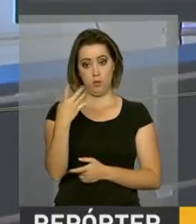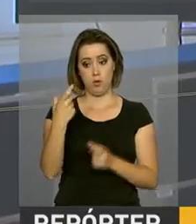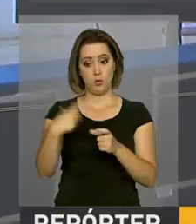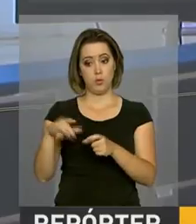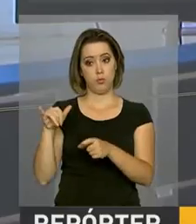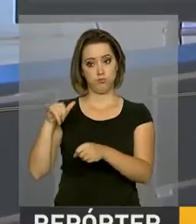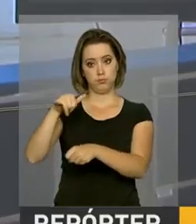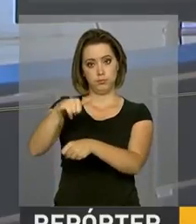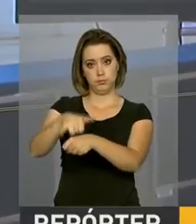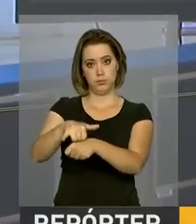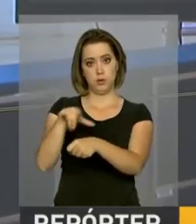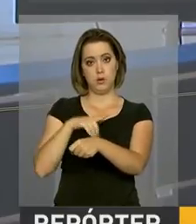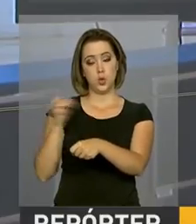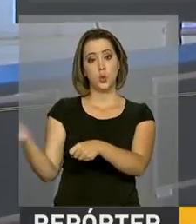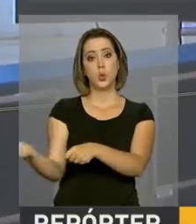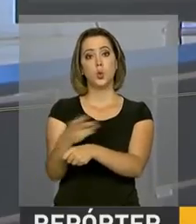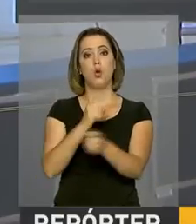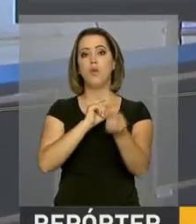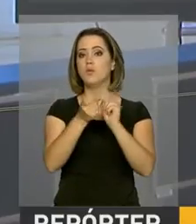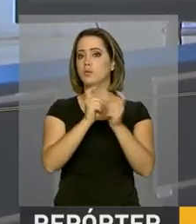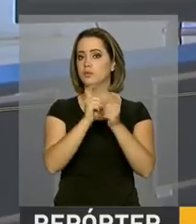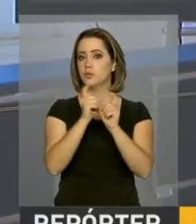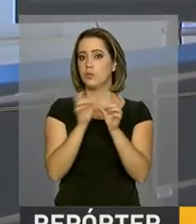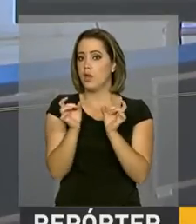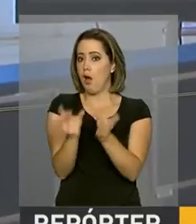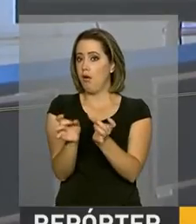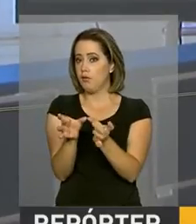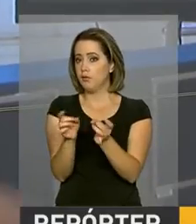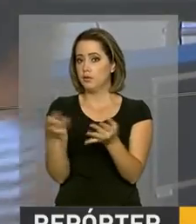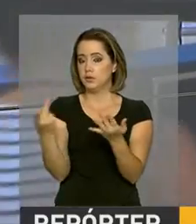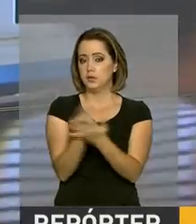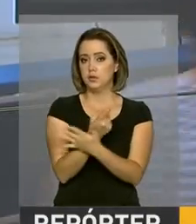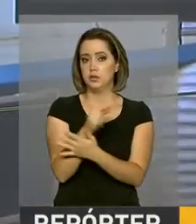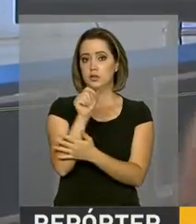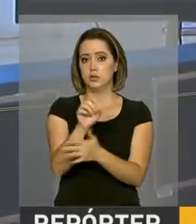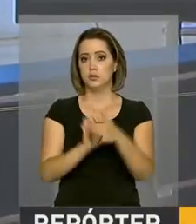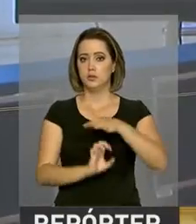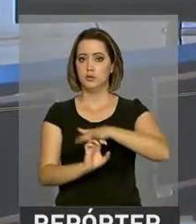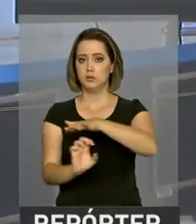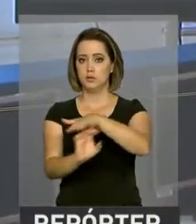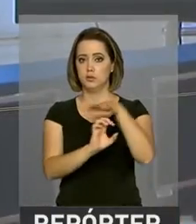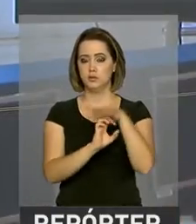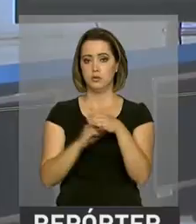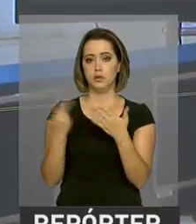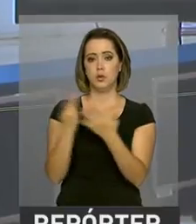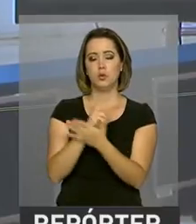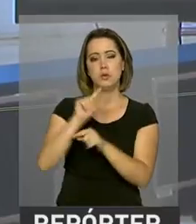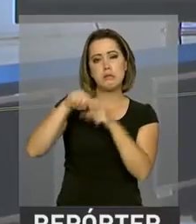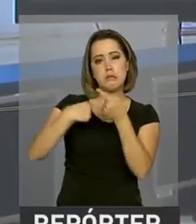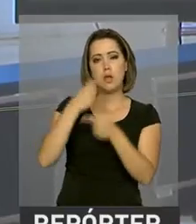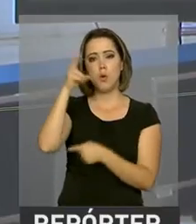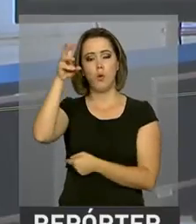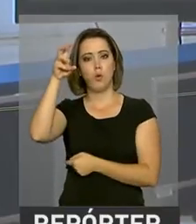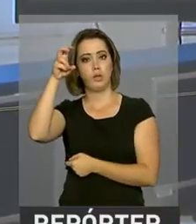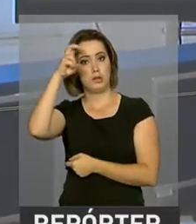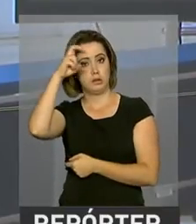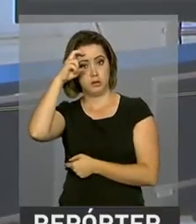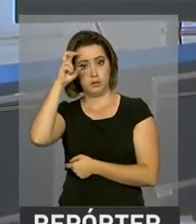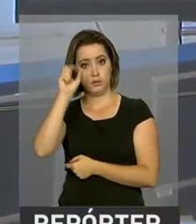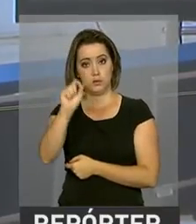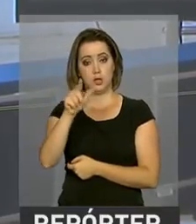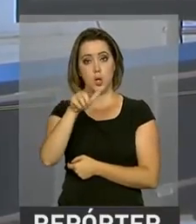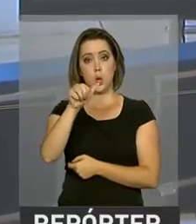aeroportos brasileiros terão novos administradores. O leilão para a escolha das empresas será realizado na próxima quinta-feira.